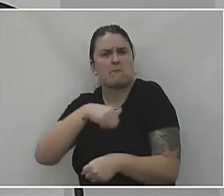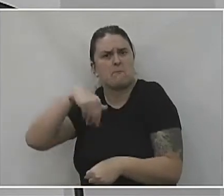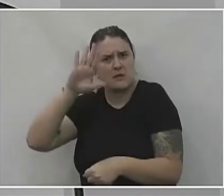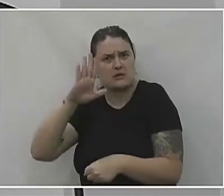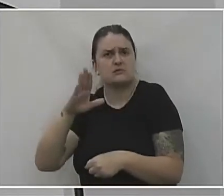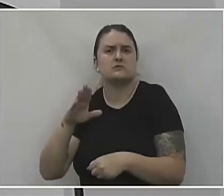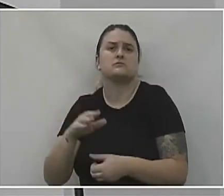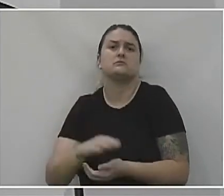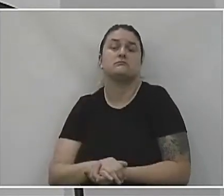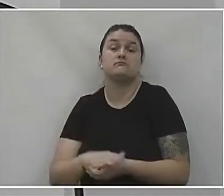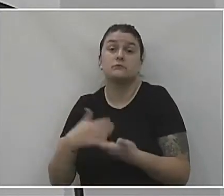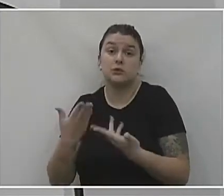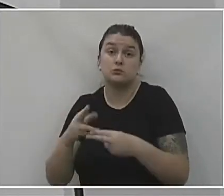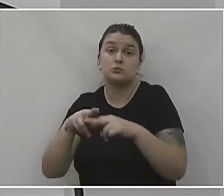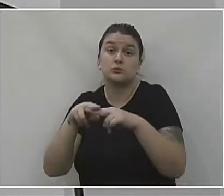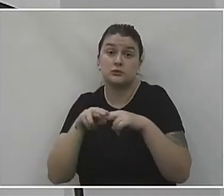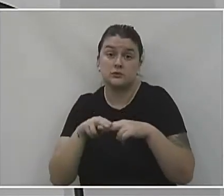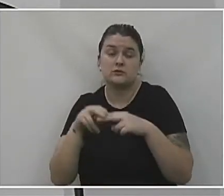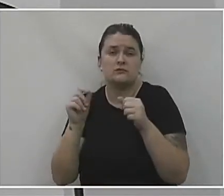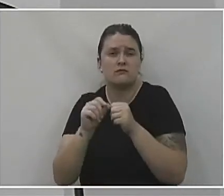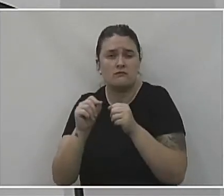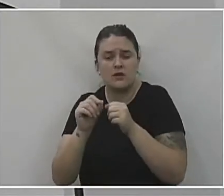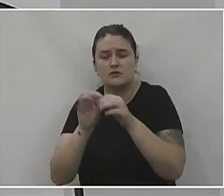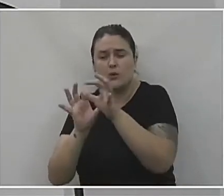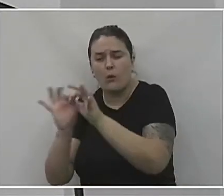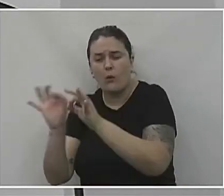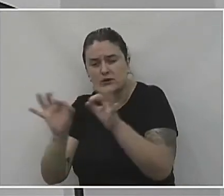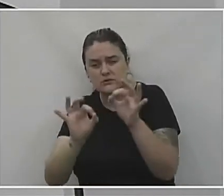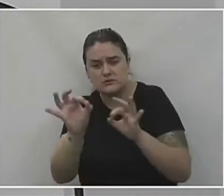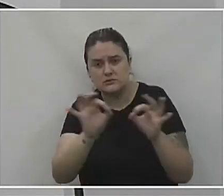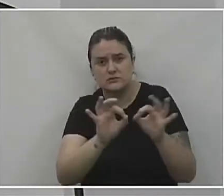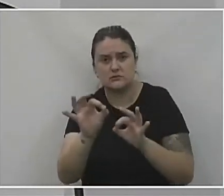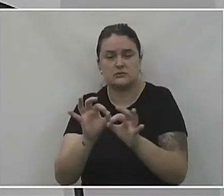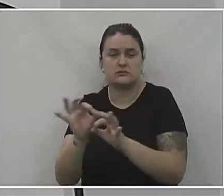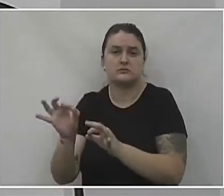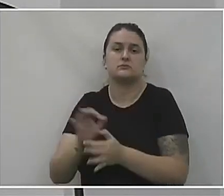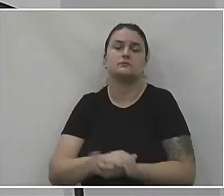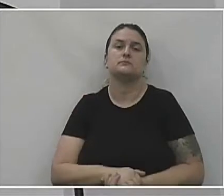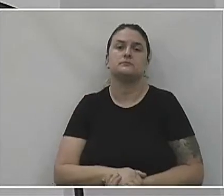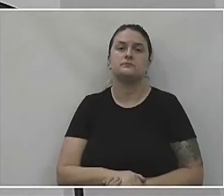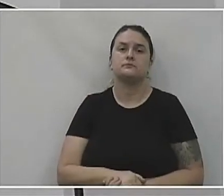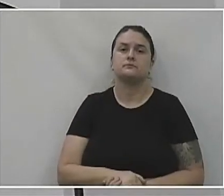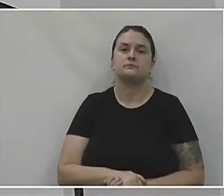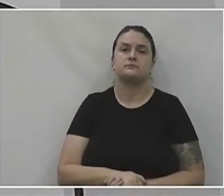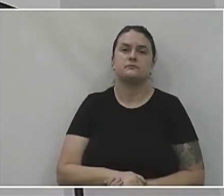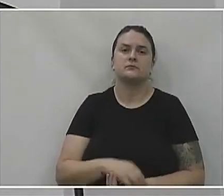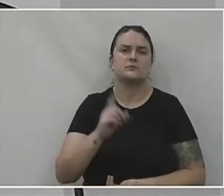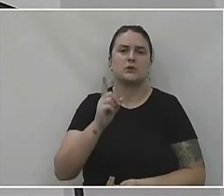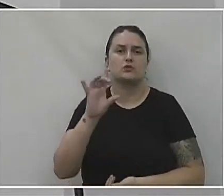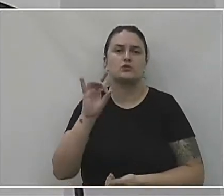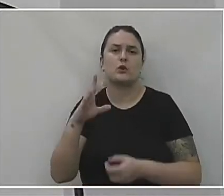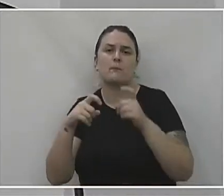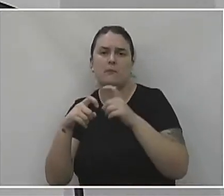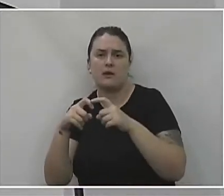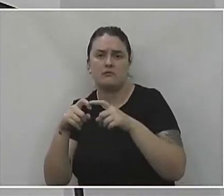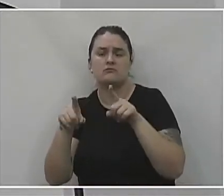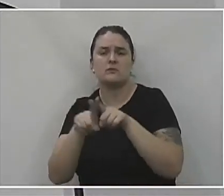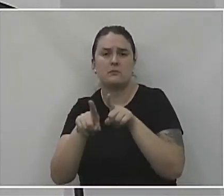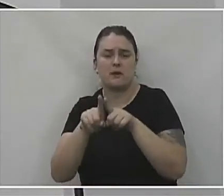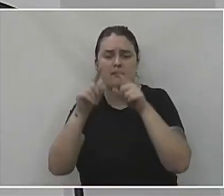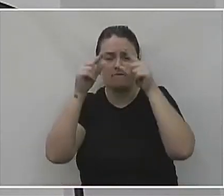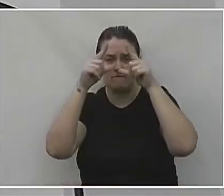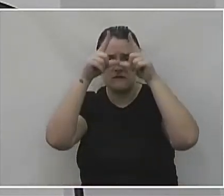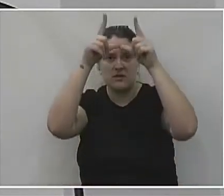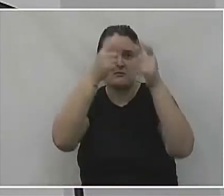muito necessária. Então, por isso que nós fizemos todo esse realocamento dos profissionais, não só médicos, como de enfermagem também.